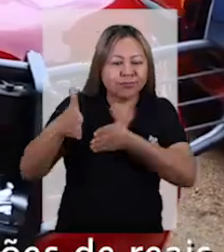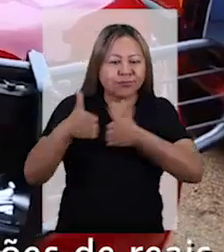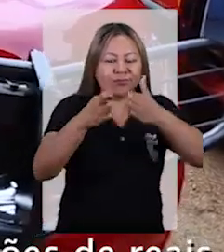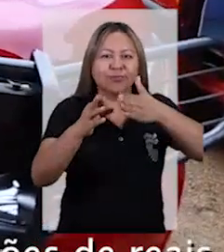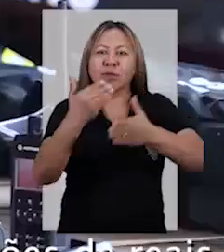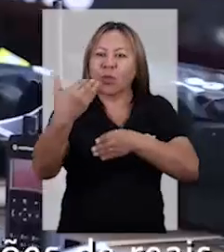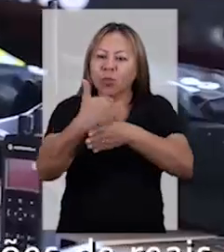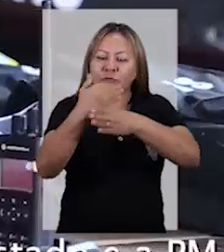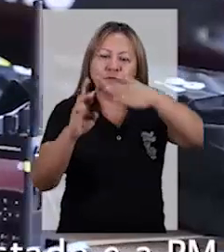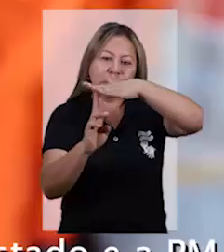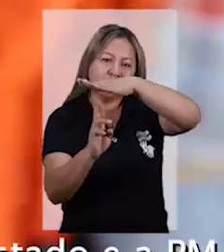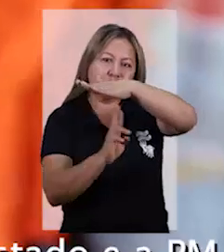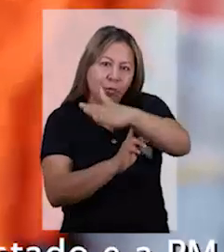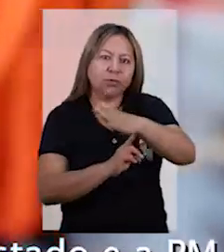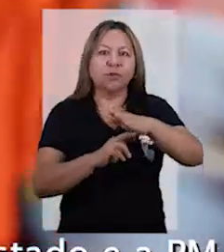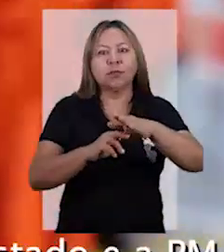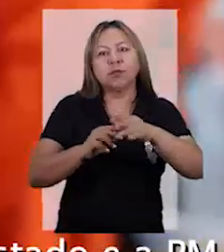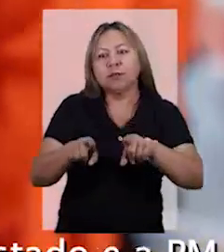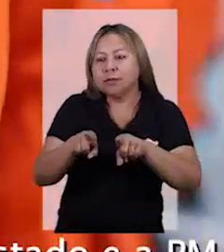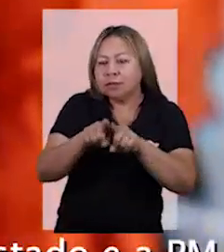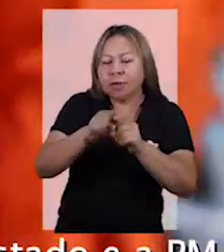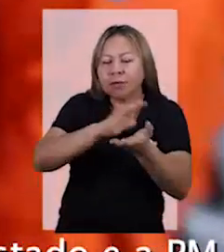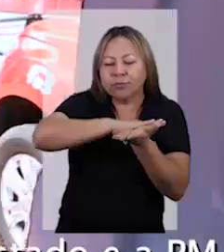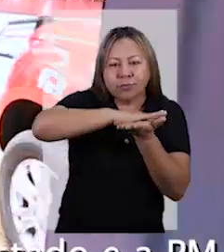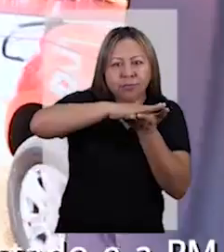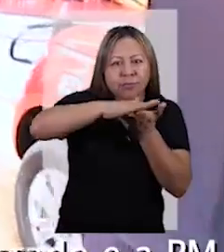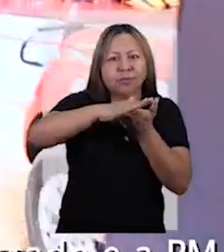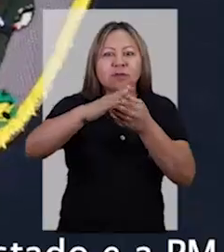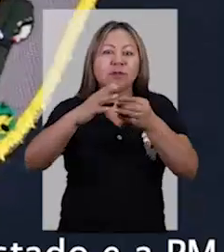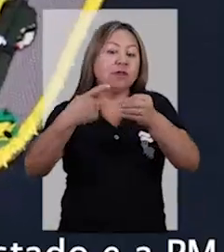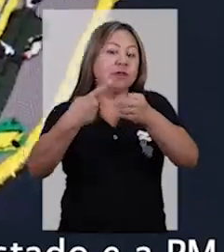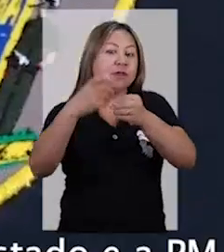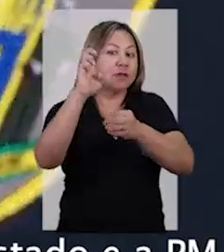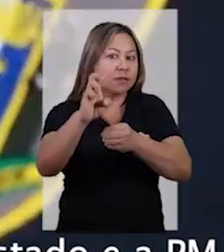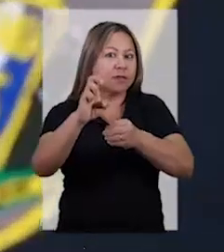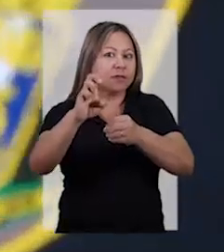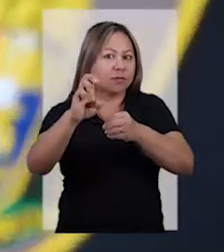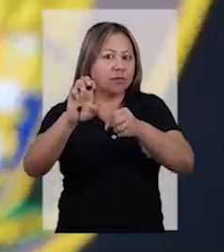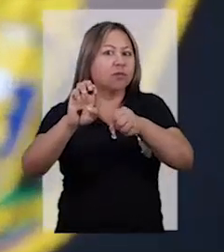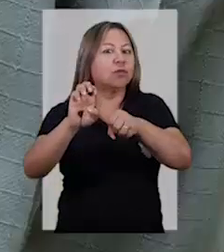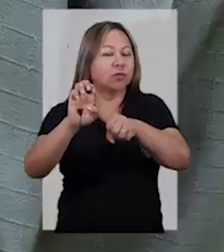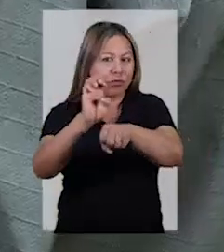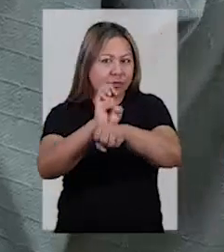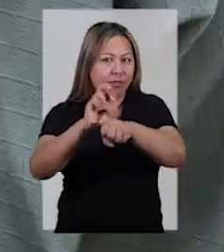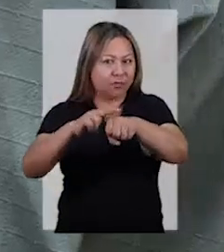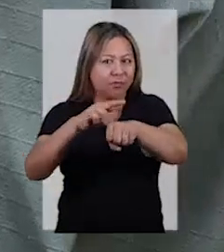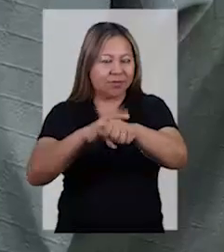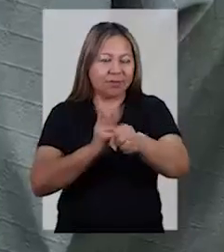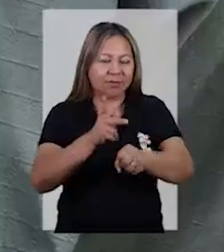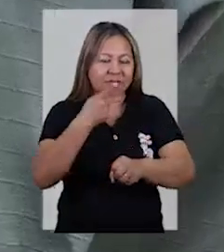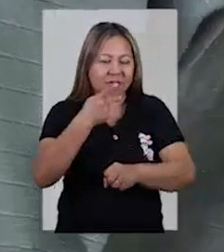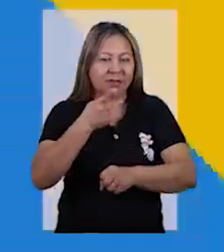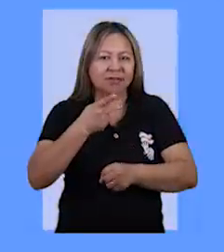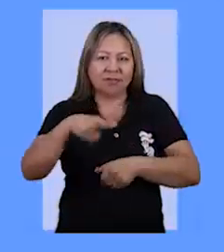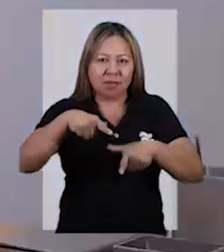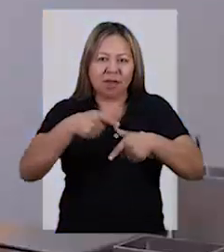de 2 milhões de reais para reequipar o corpo de bombeiros do meu estado e a PM, especialmente as forças especiais.